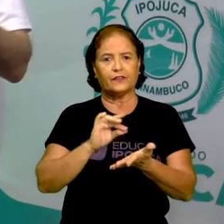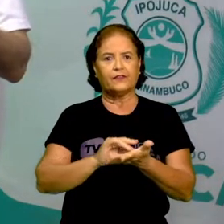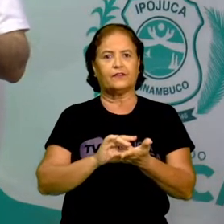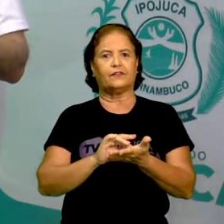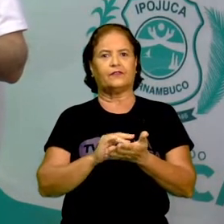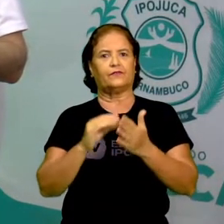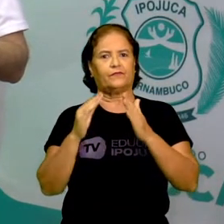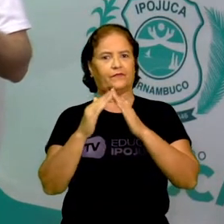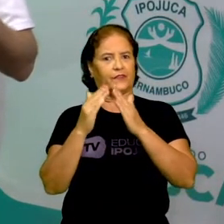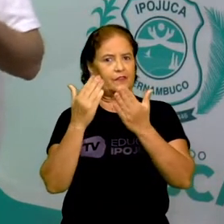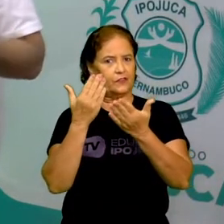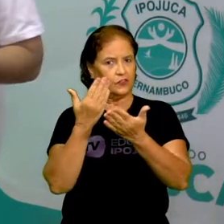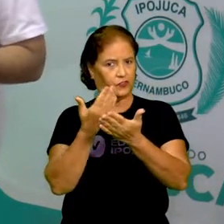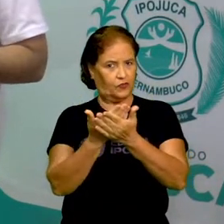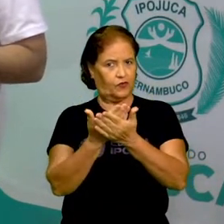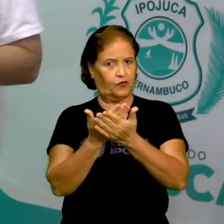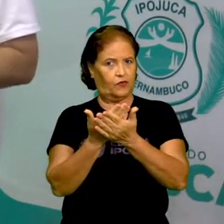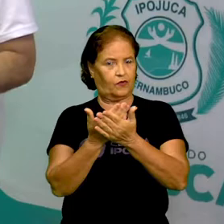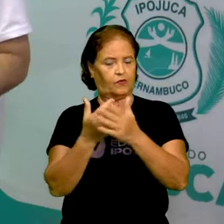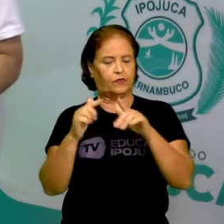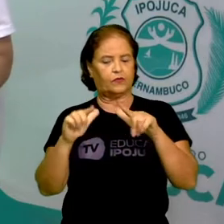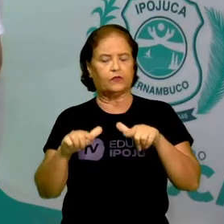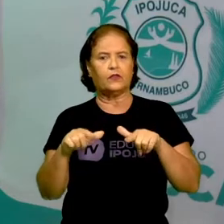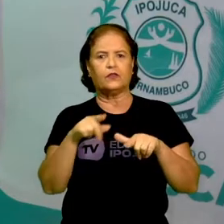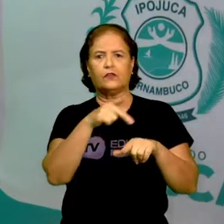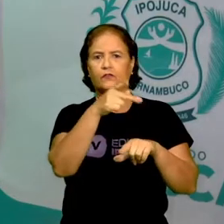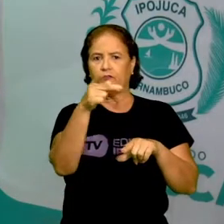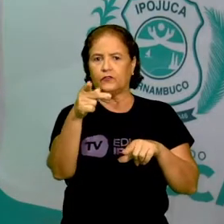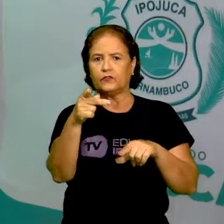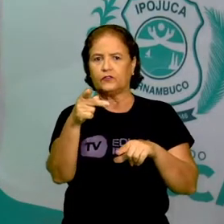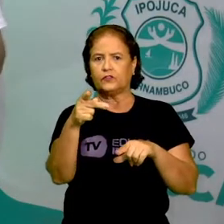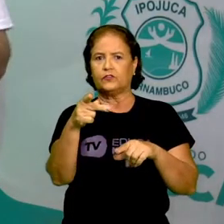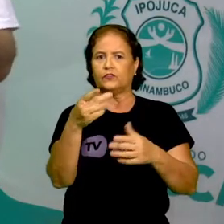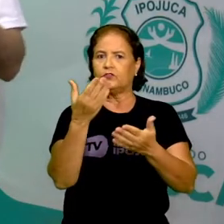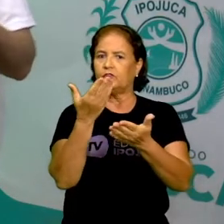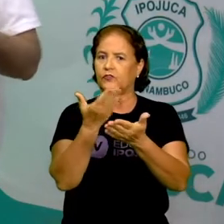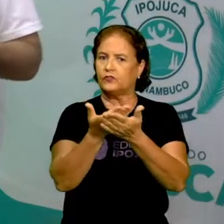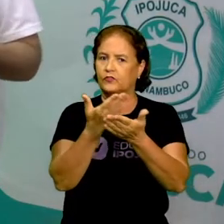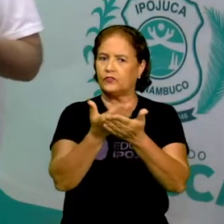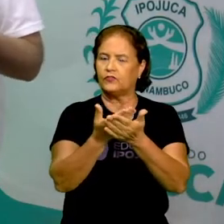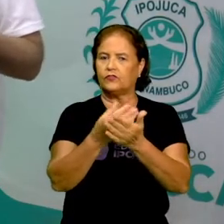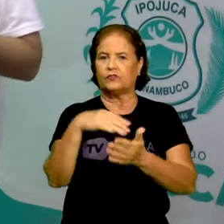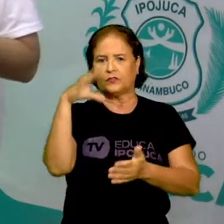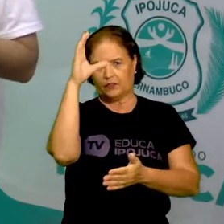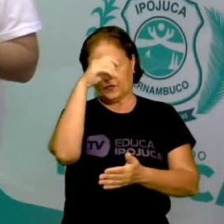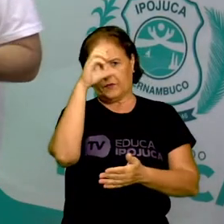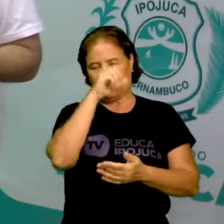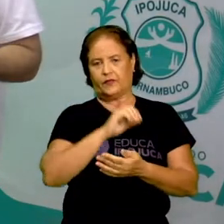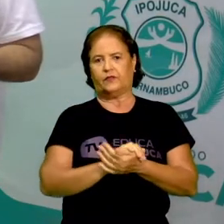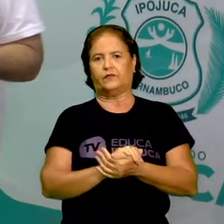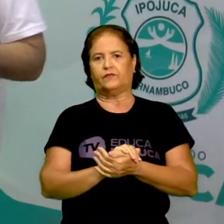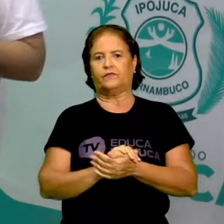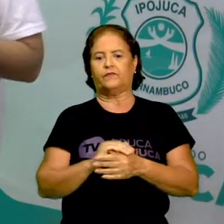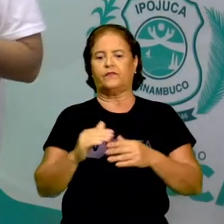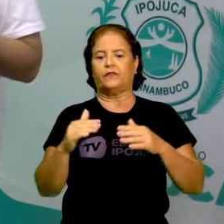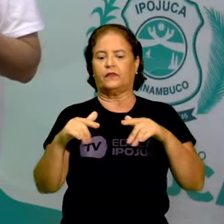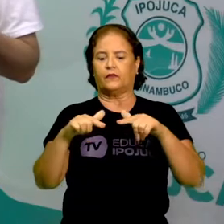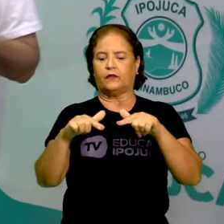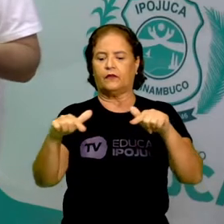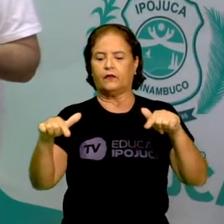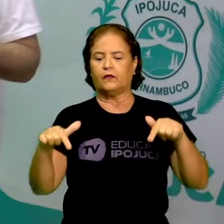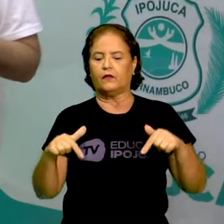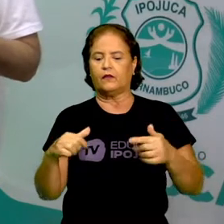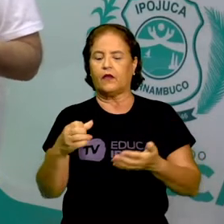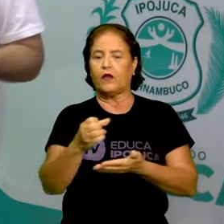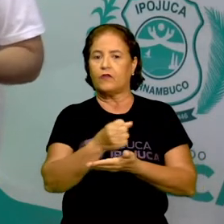estudam e aprendem. A cozinha da sua casa é um espaço onde